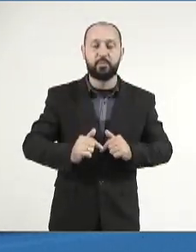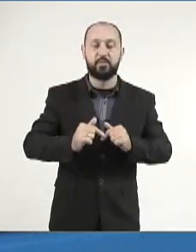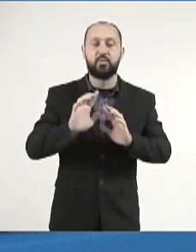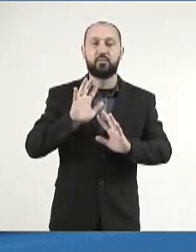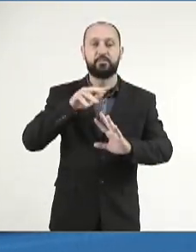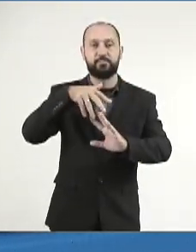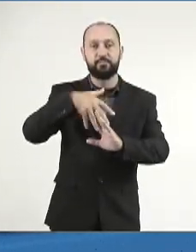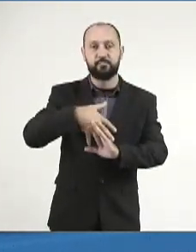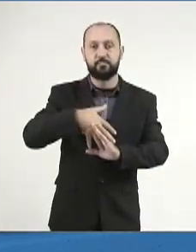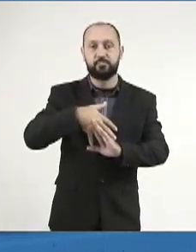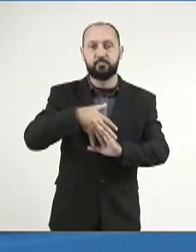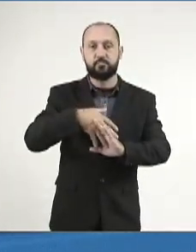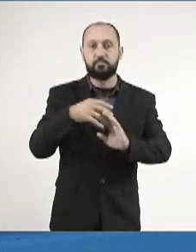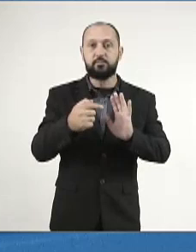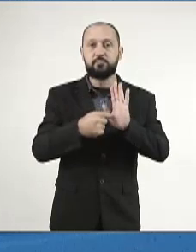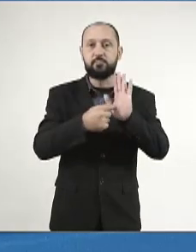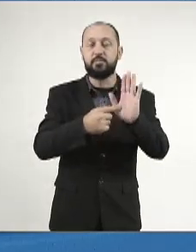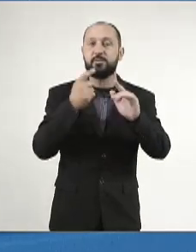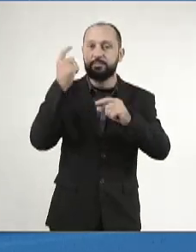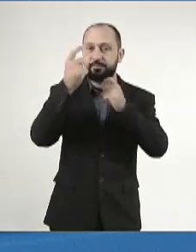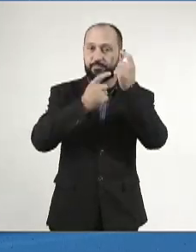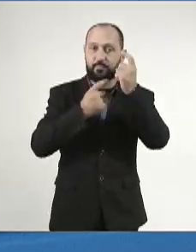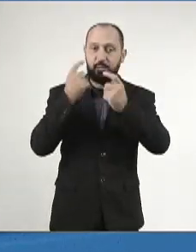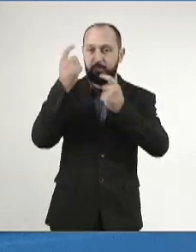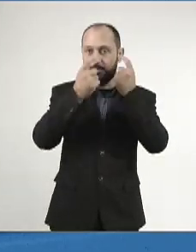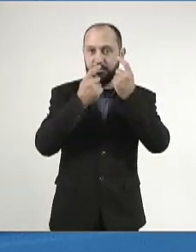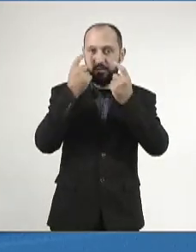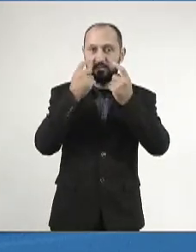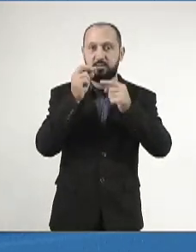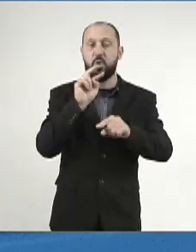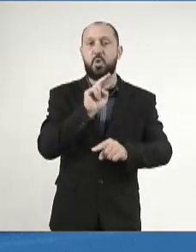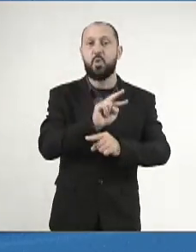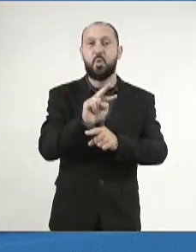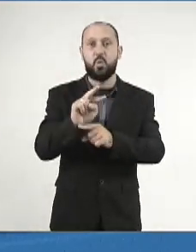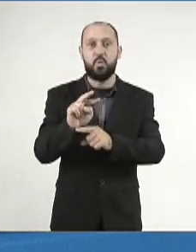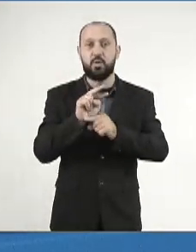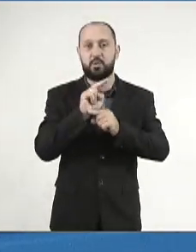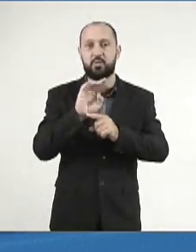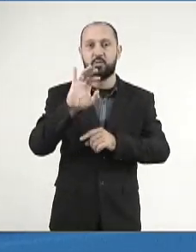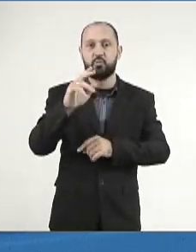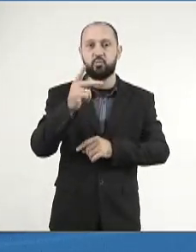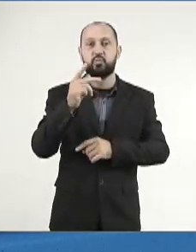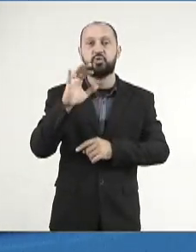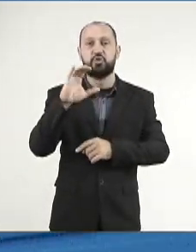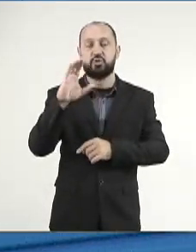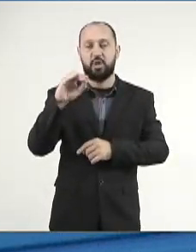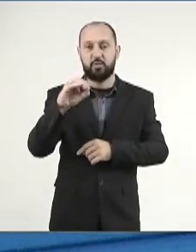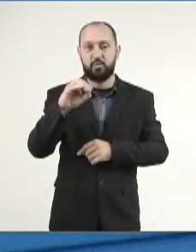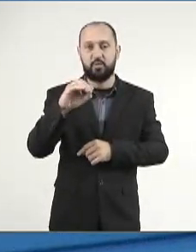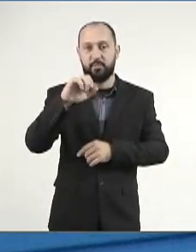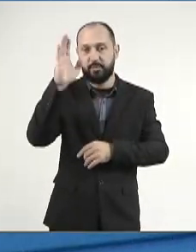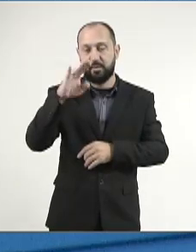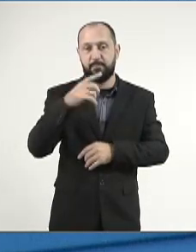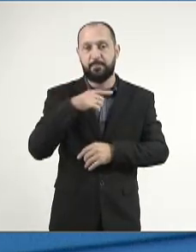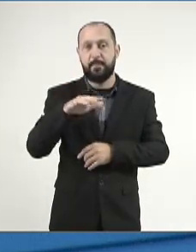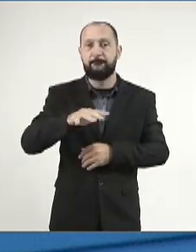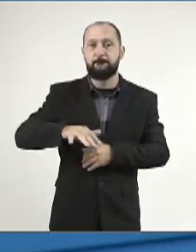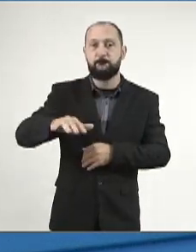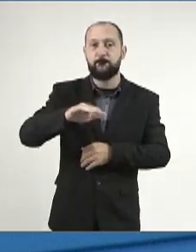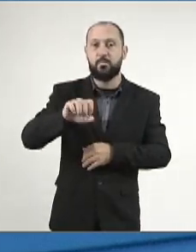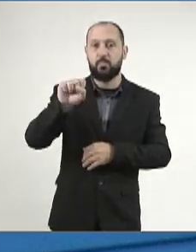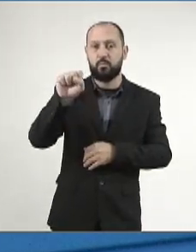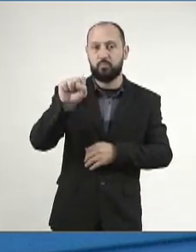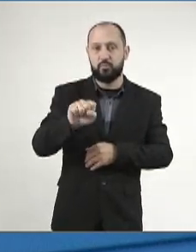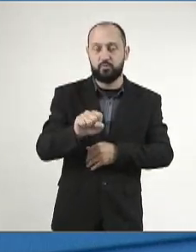que expressou sua preocupação com a preservação do chaco brasileiro, localizado no